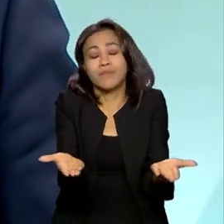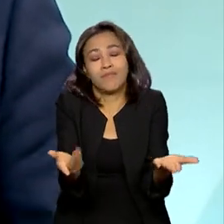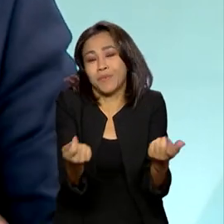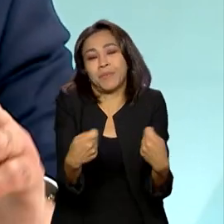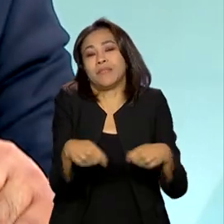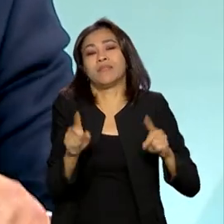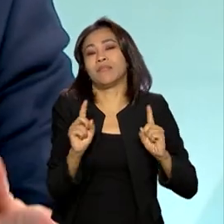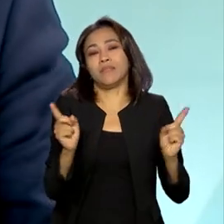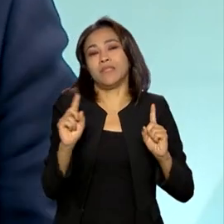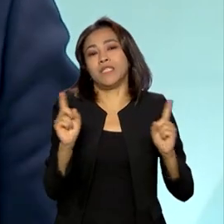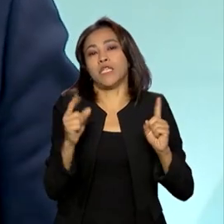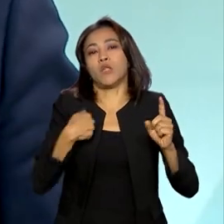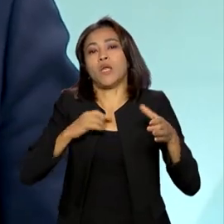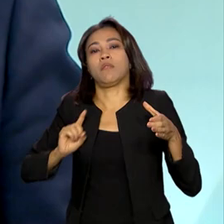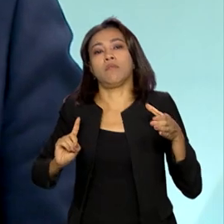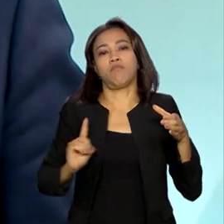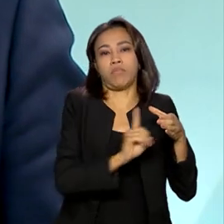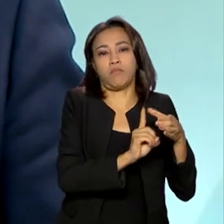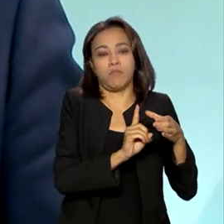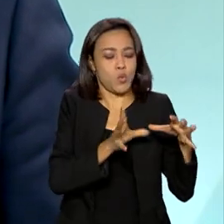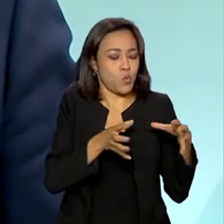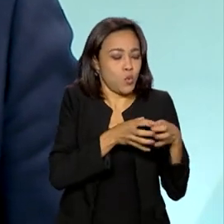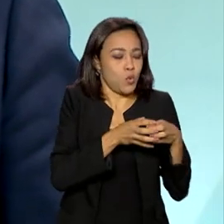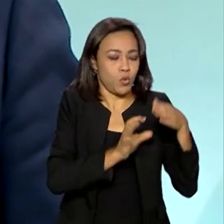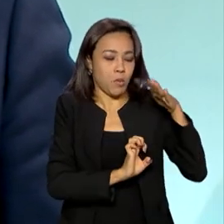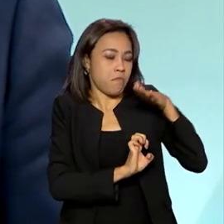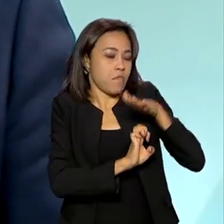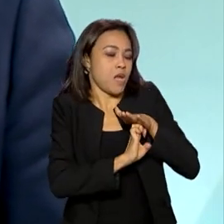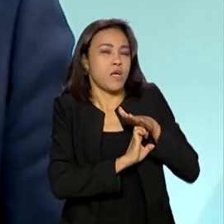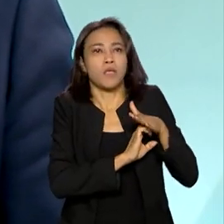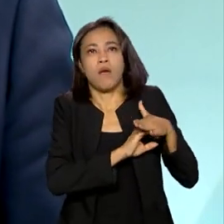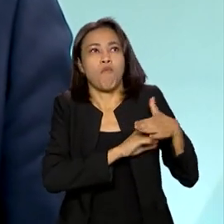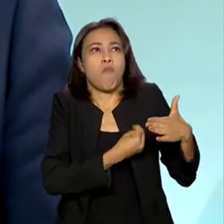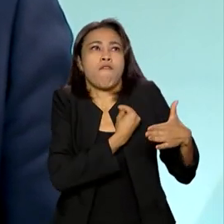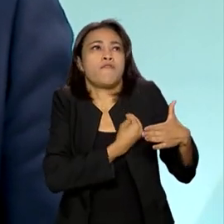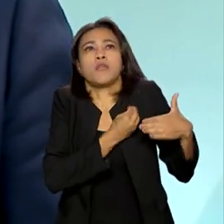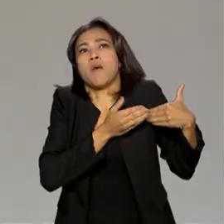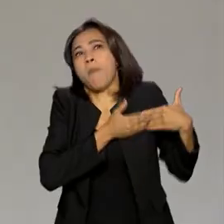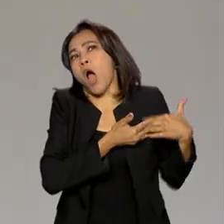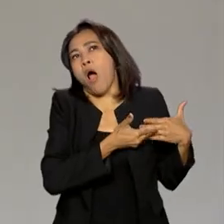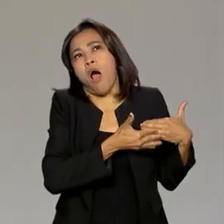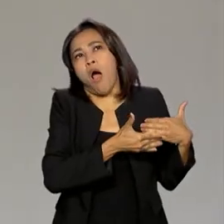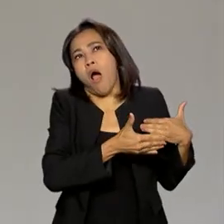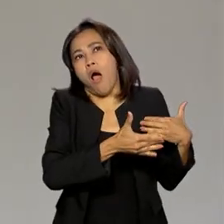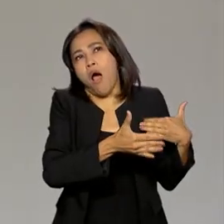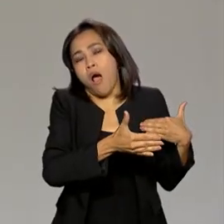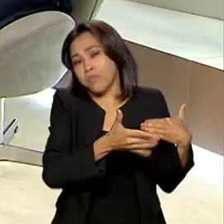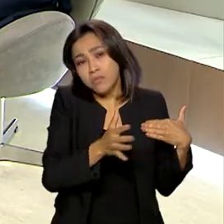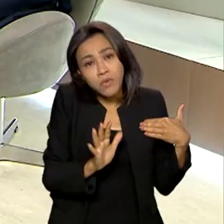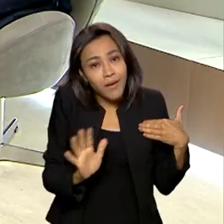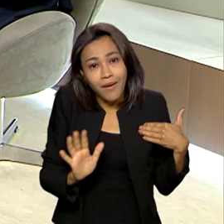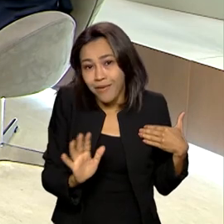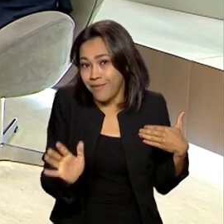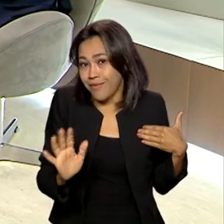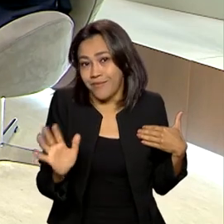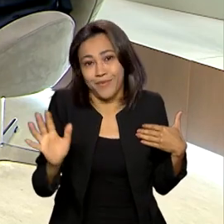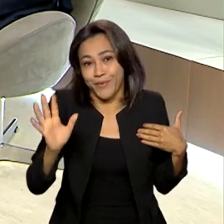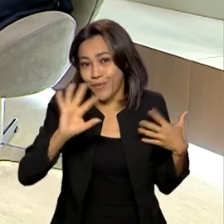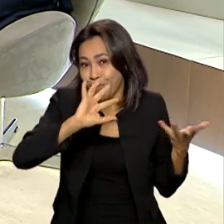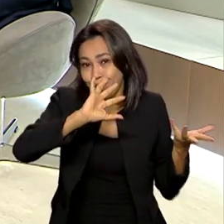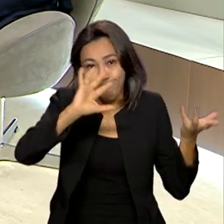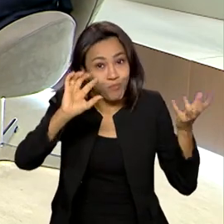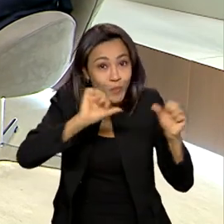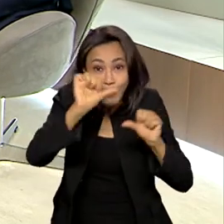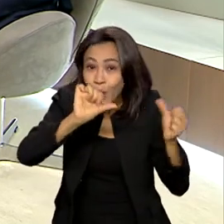pertencerem a uma corporação para... A vida toda, Não, não precisam. Uma carreira profissional. Não, negativo. Você vê várias pessoas